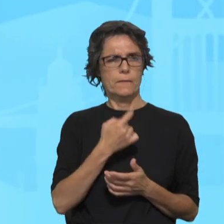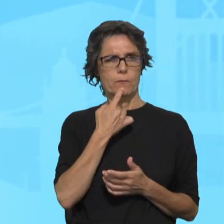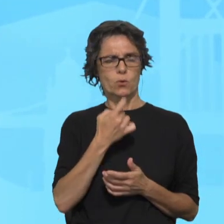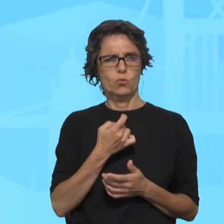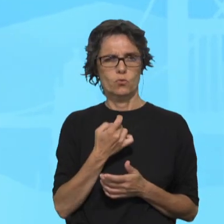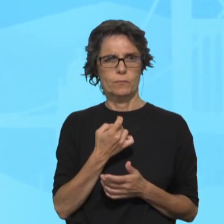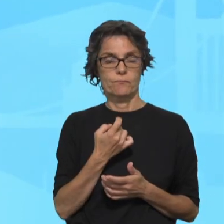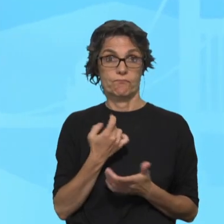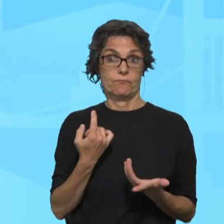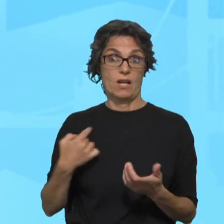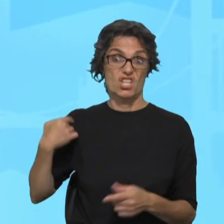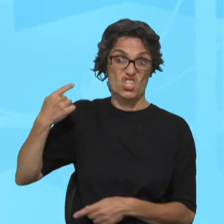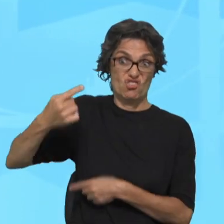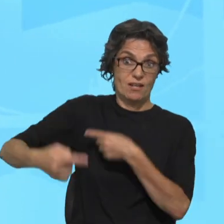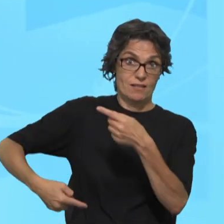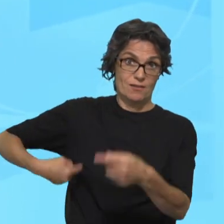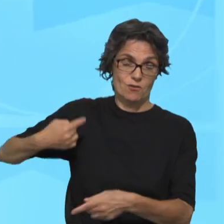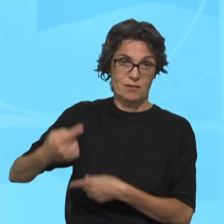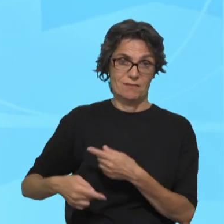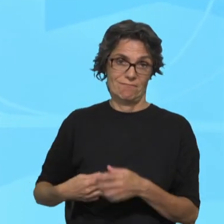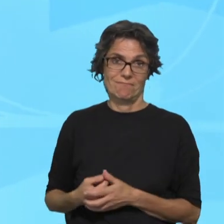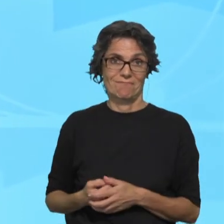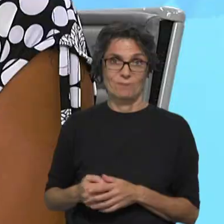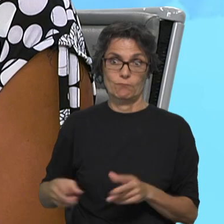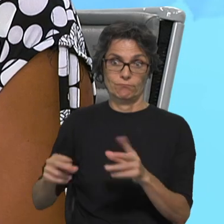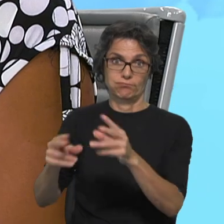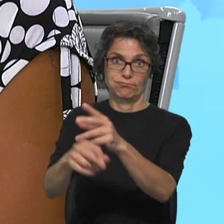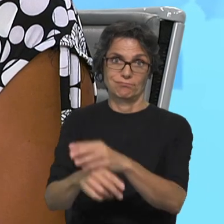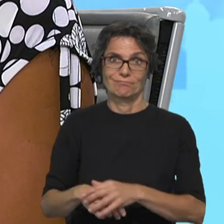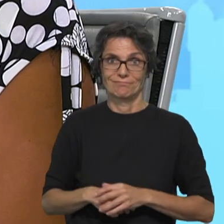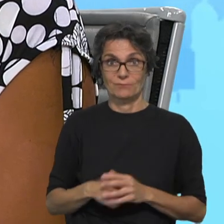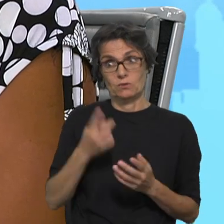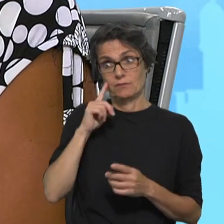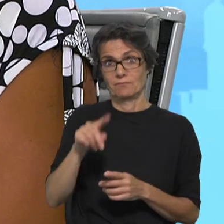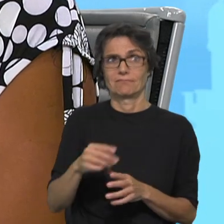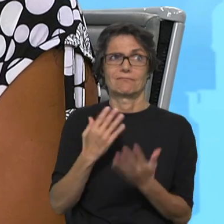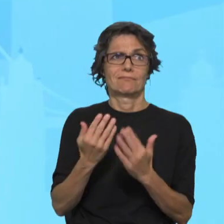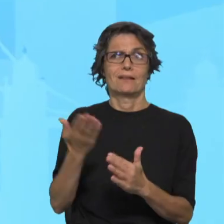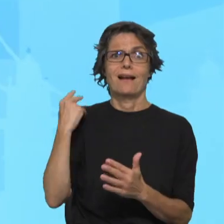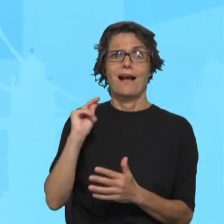as gerações se renovam e elas já se renovaram algumas vezes, não é? Olhando aos anos 50,